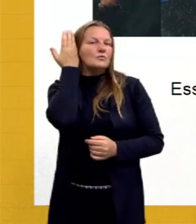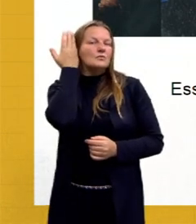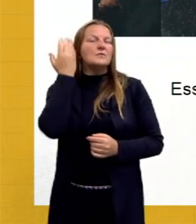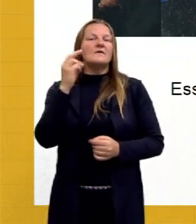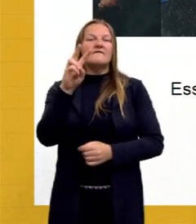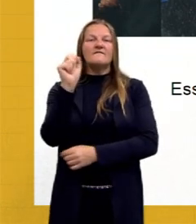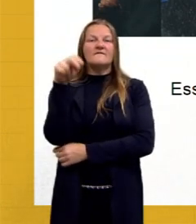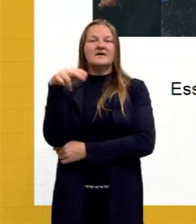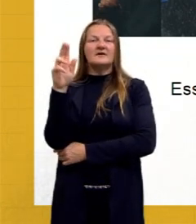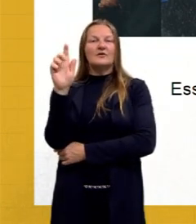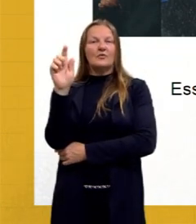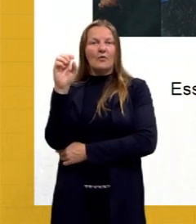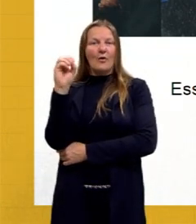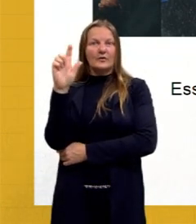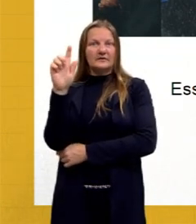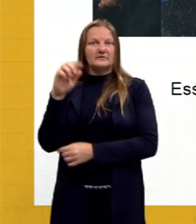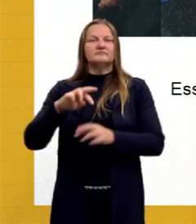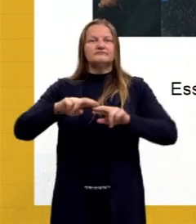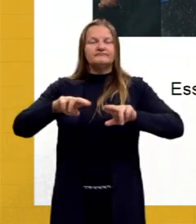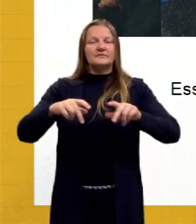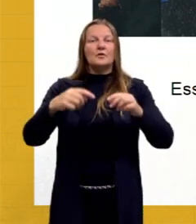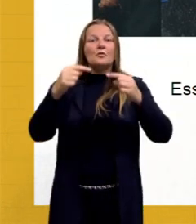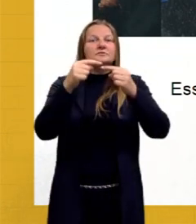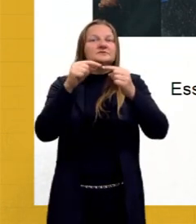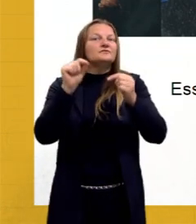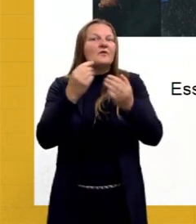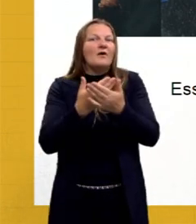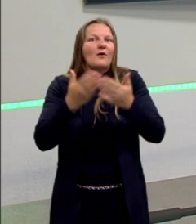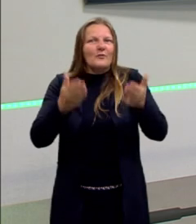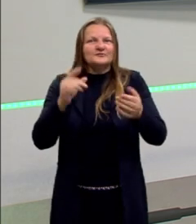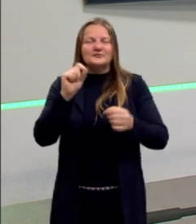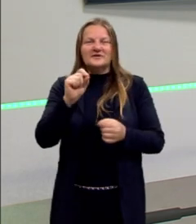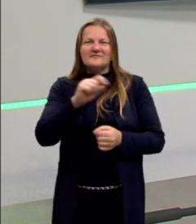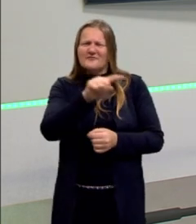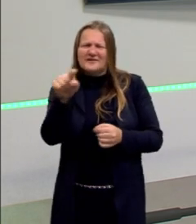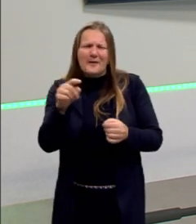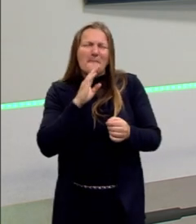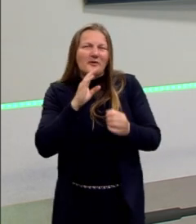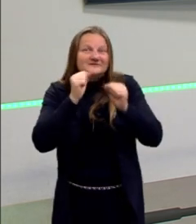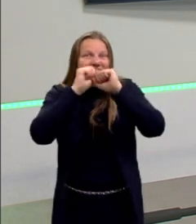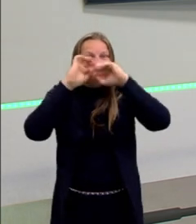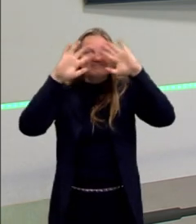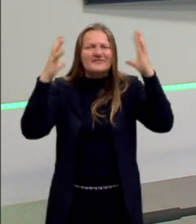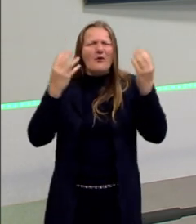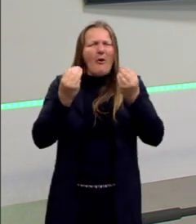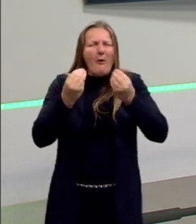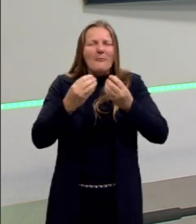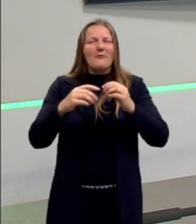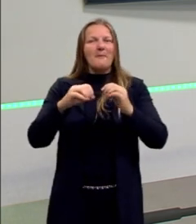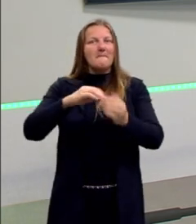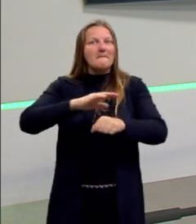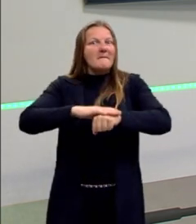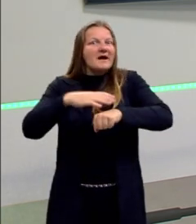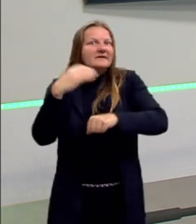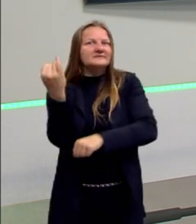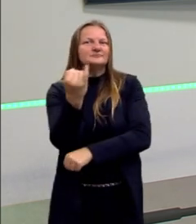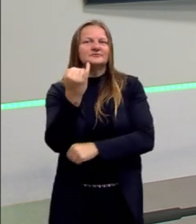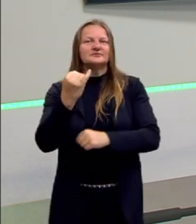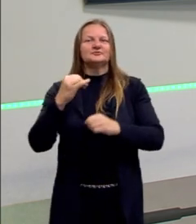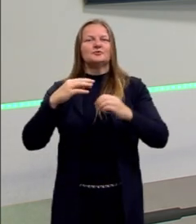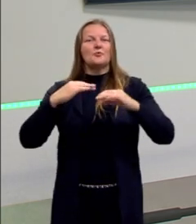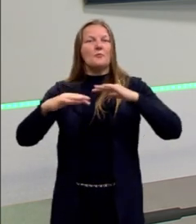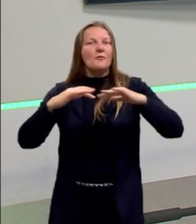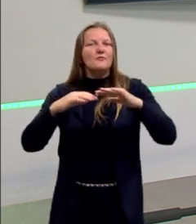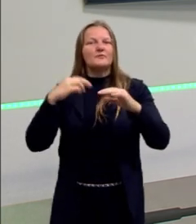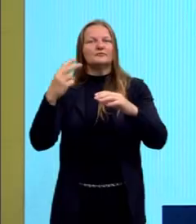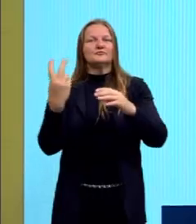artistas que vocês já conhecem. O objetivo da nossa aula hoje é que vocês possam compreender os principais movimentos de vanguarda,